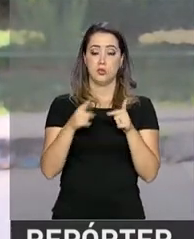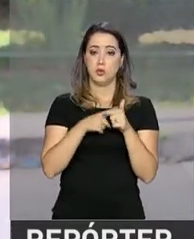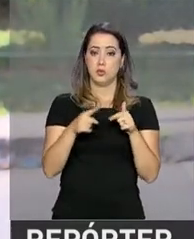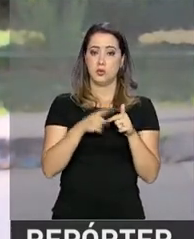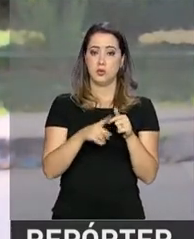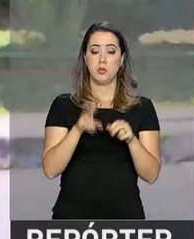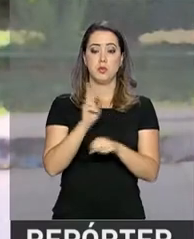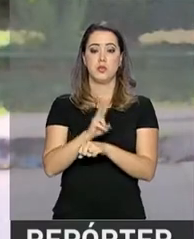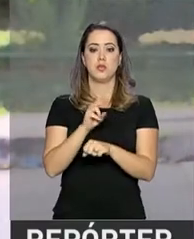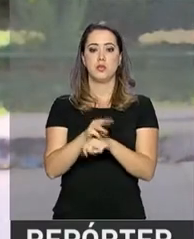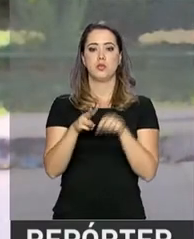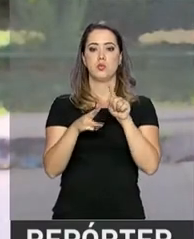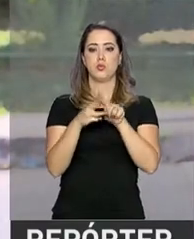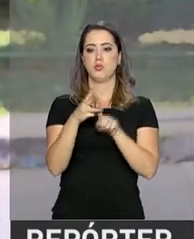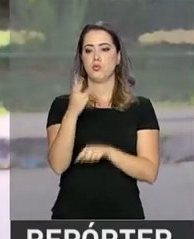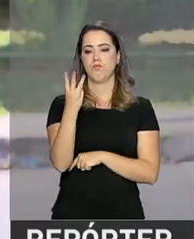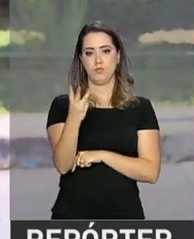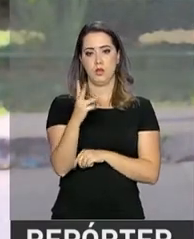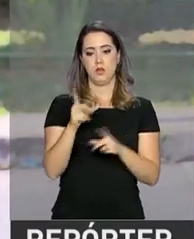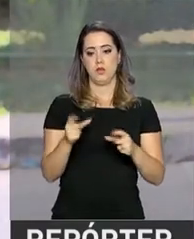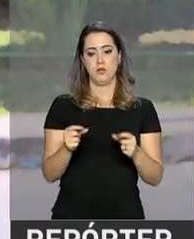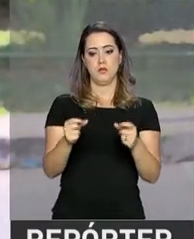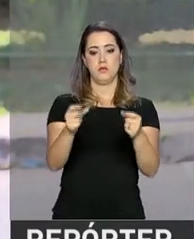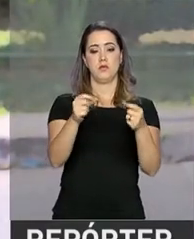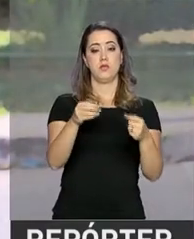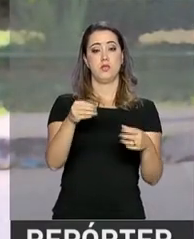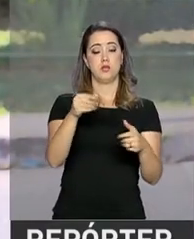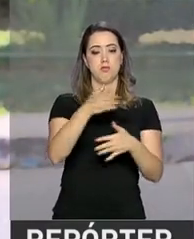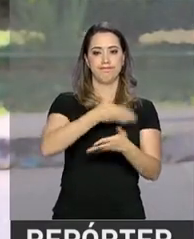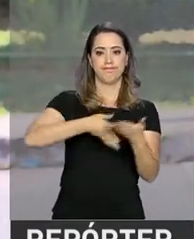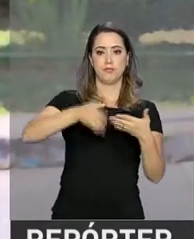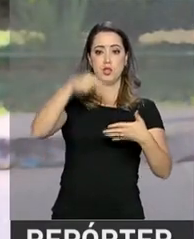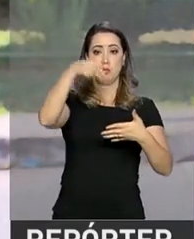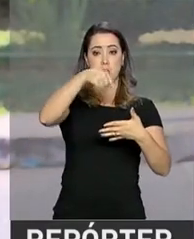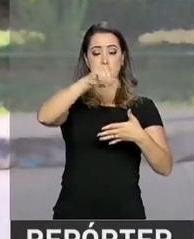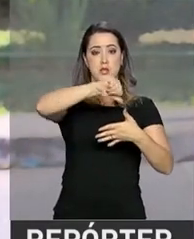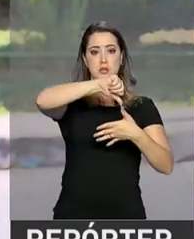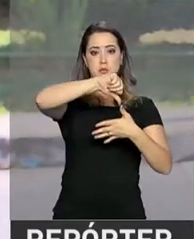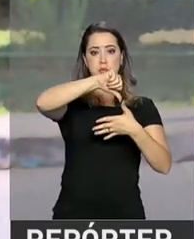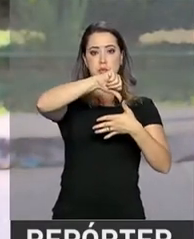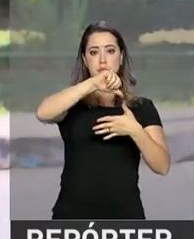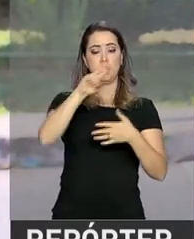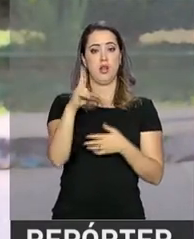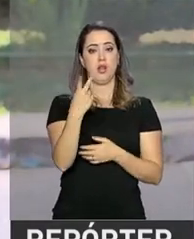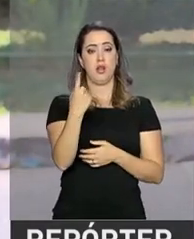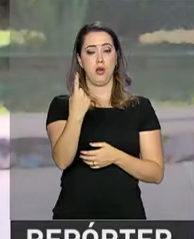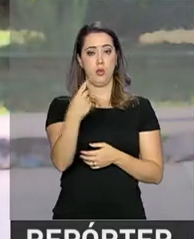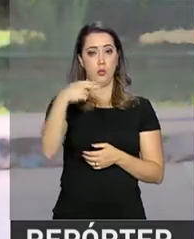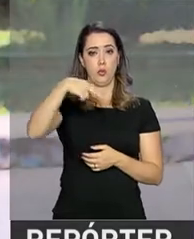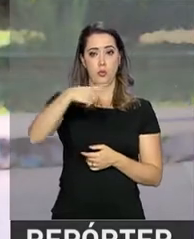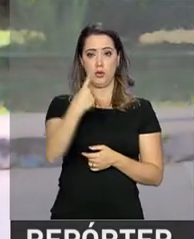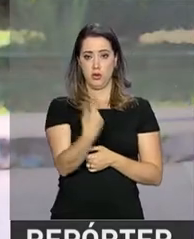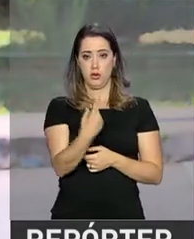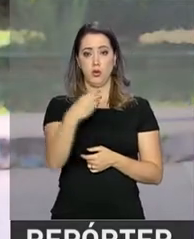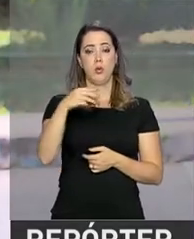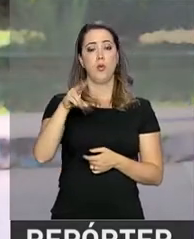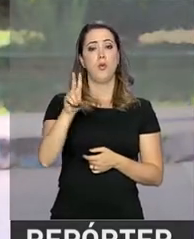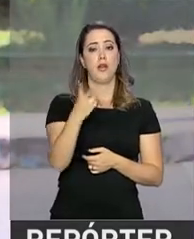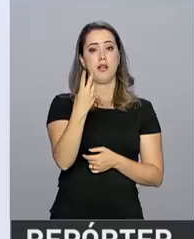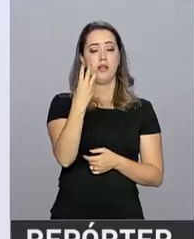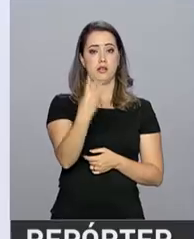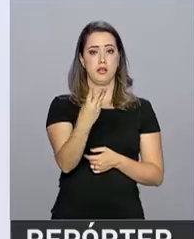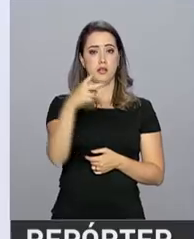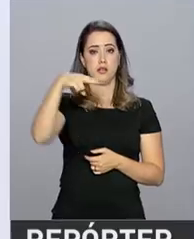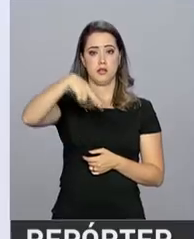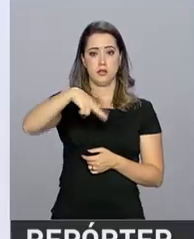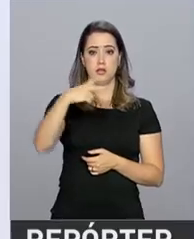vírus que mais circularam no hemisfério sul no último ano, o H1N1, o H3N2 e o influenza B.